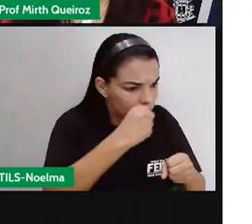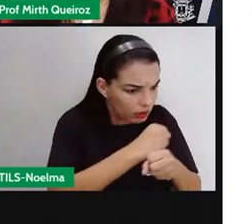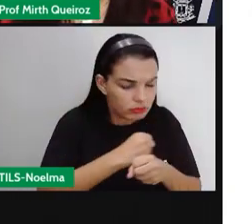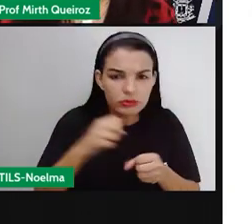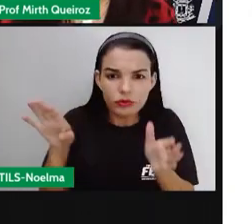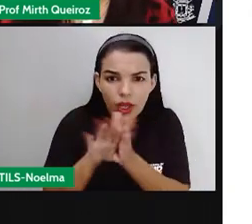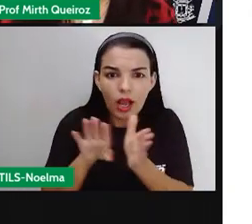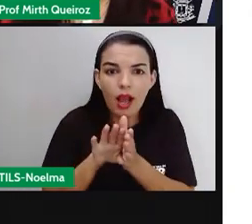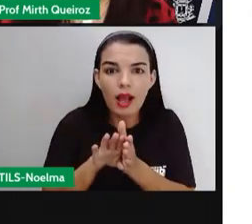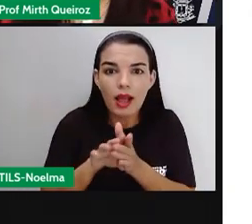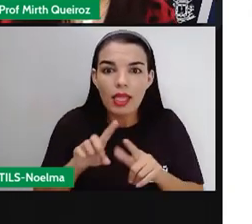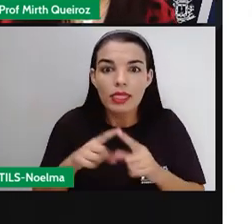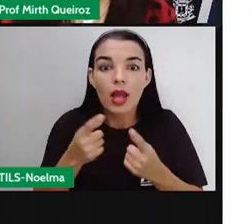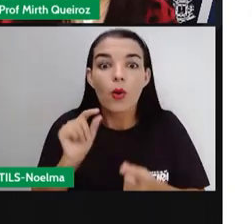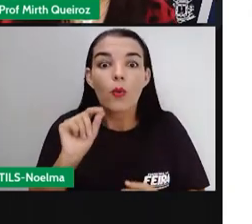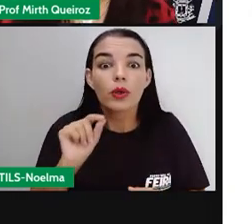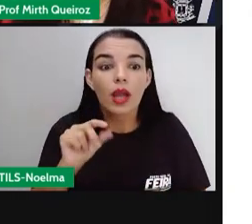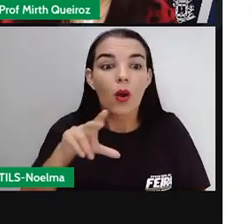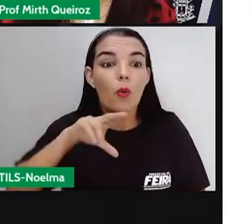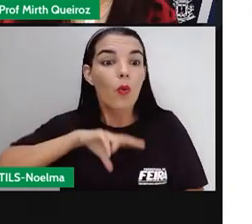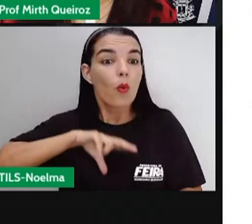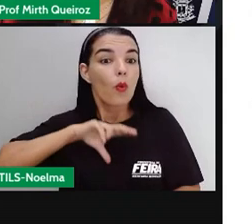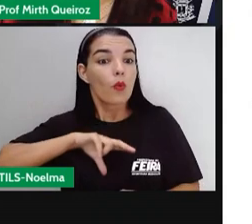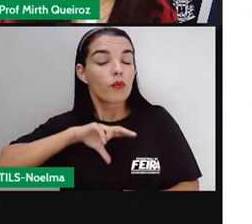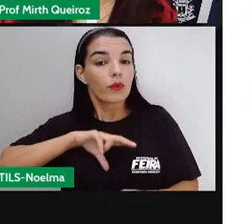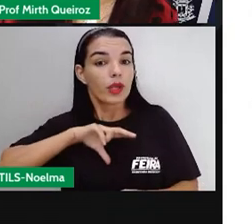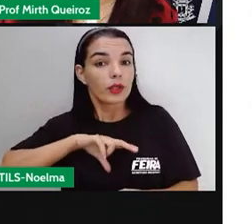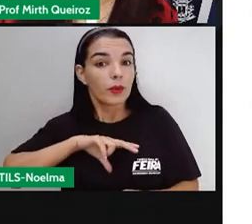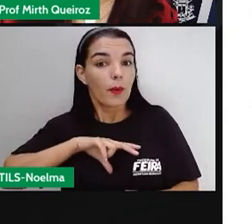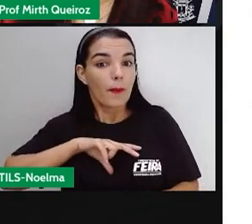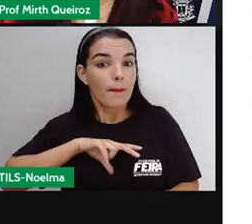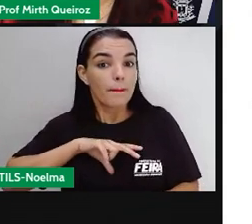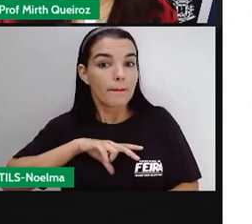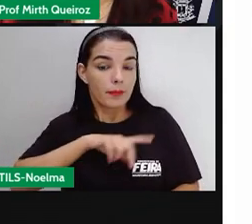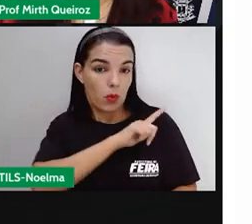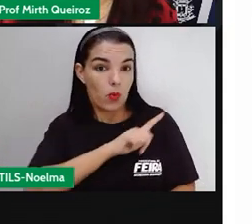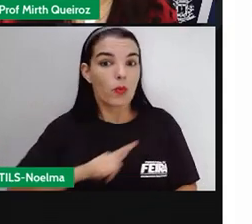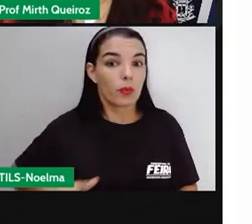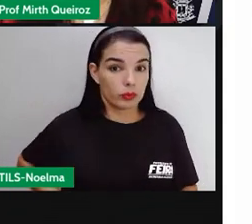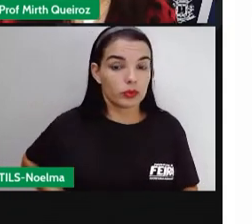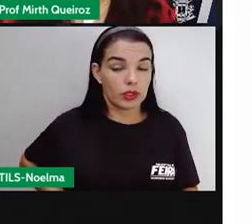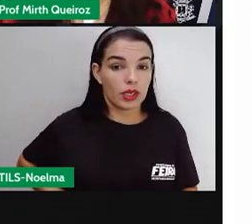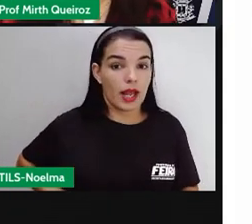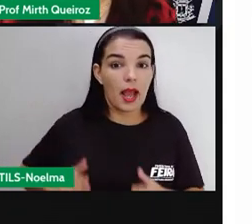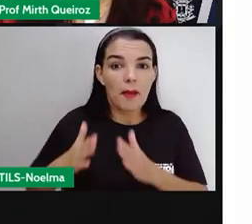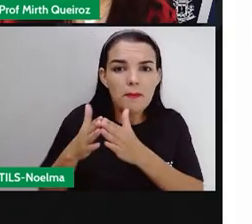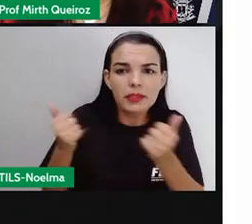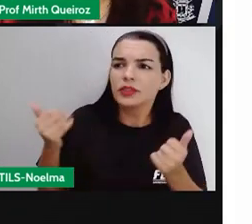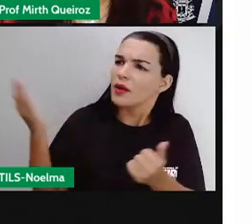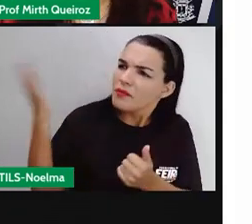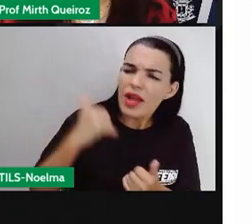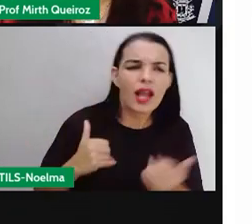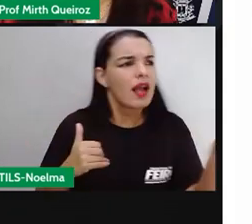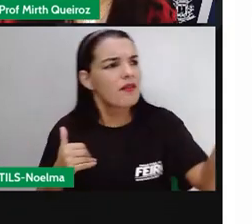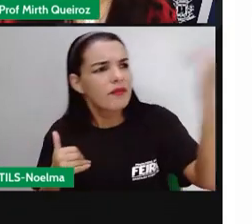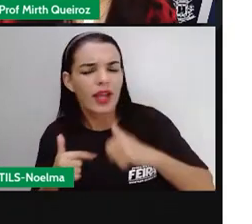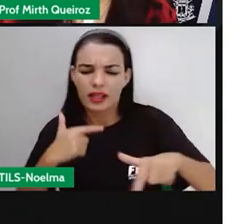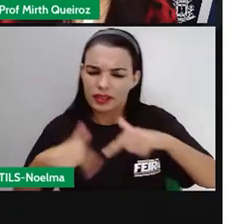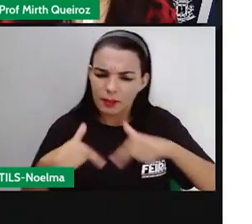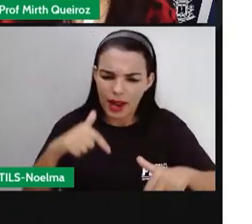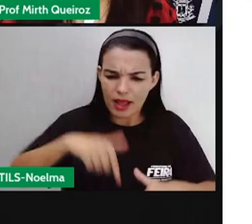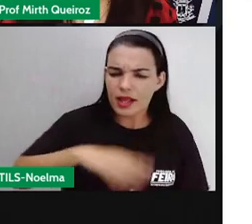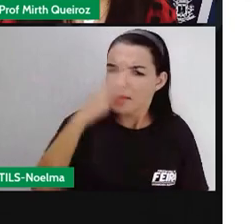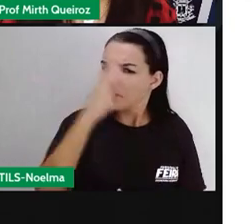o governo português, ele estimulava a vinda desses imigrantes, porque se precisava de mão de obra, né,